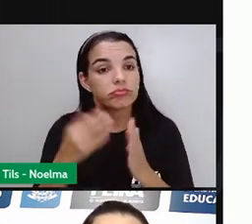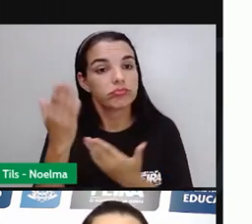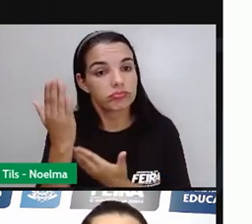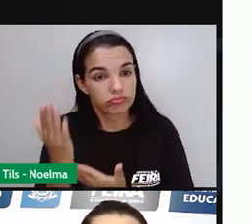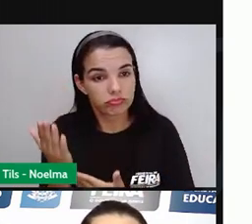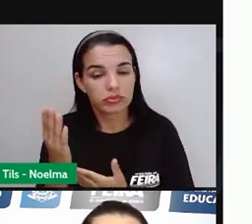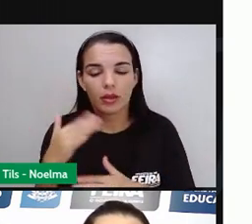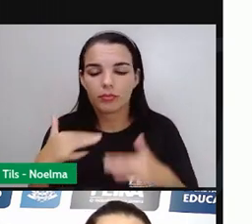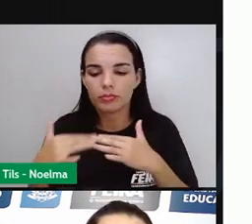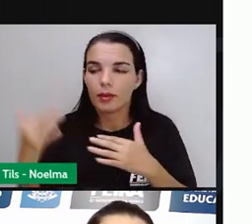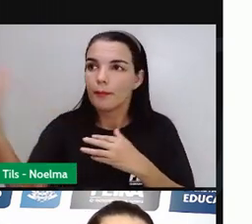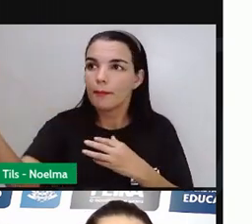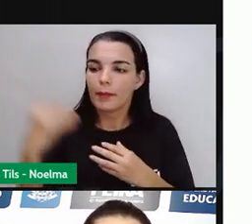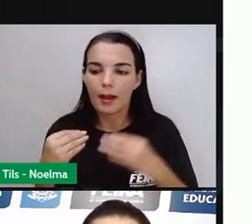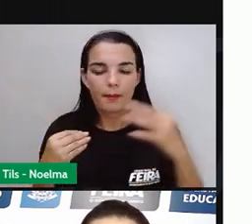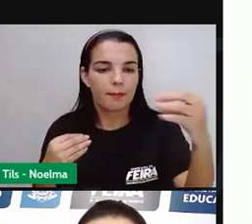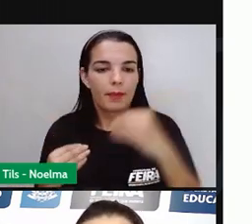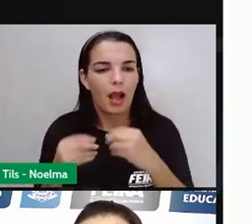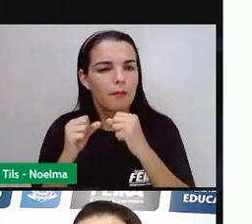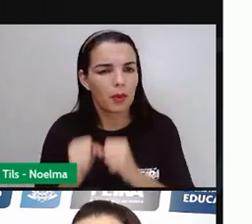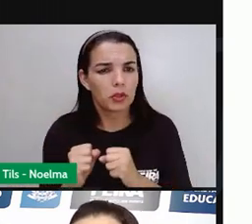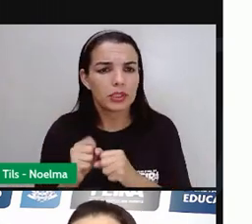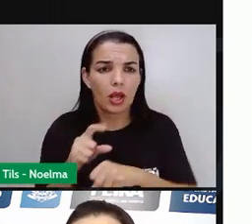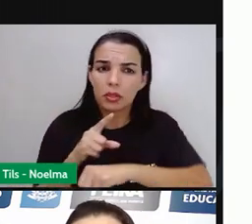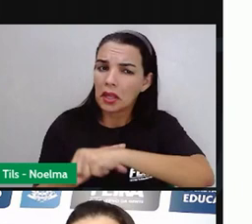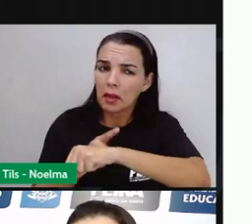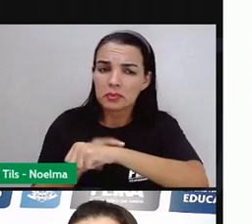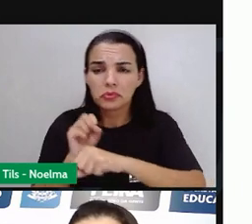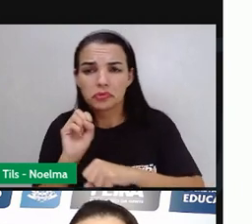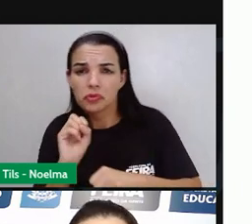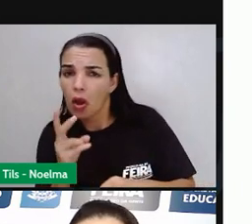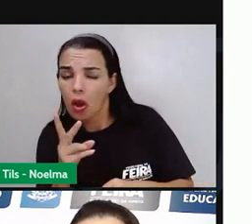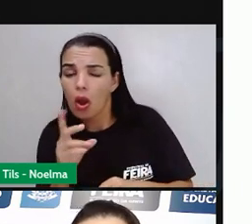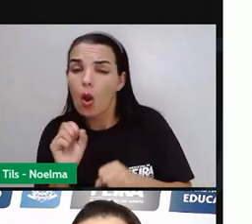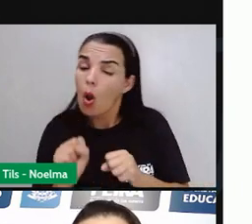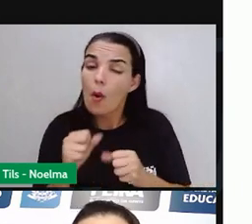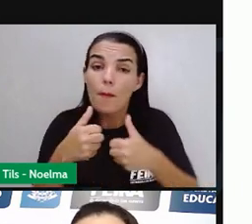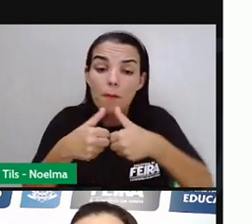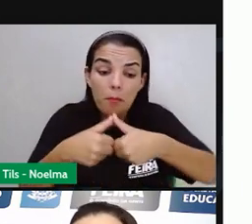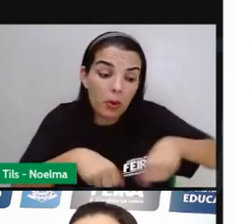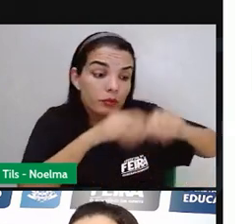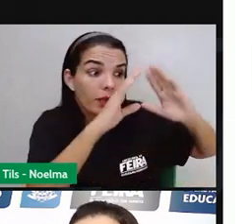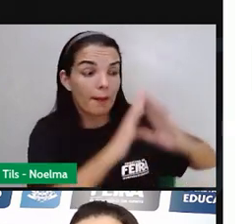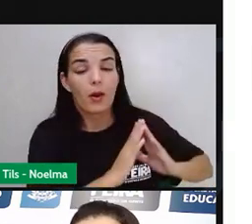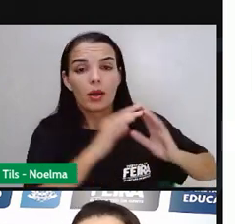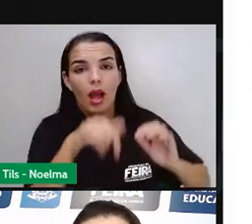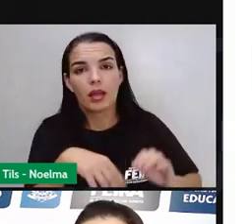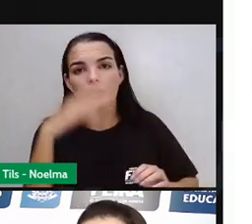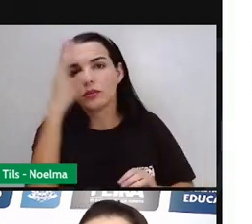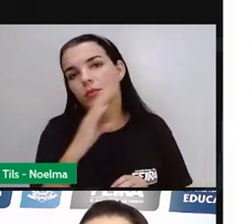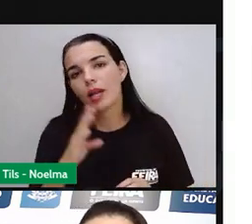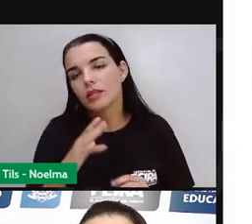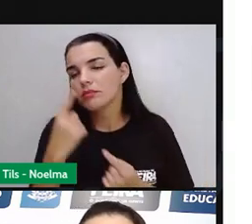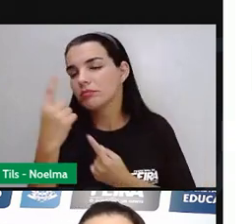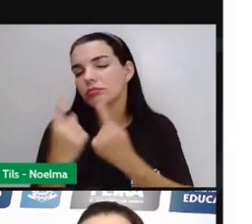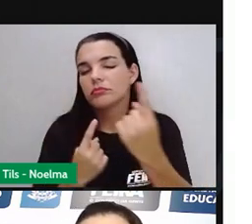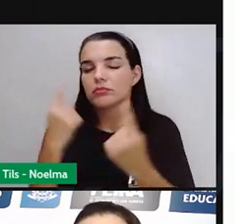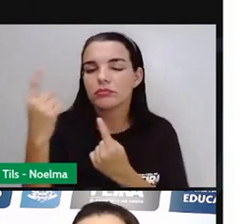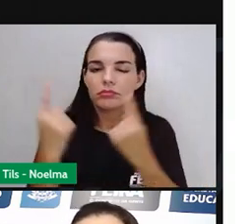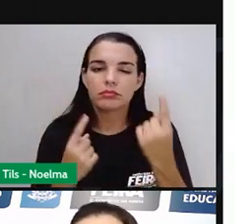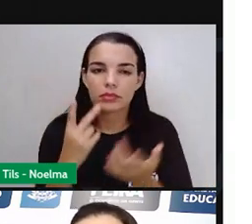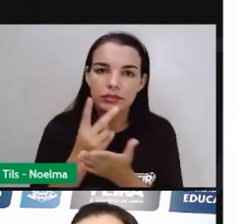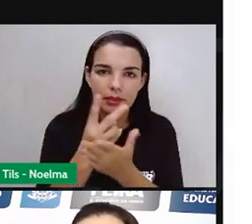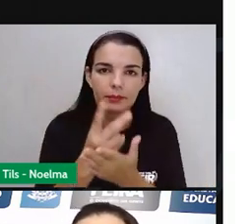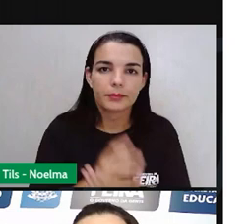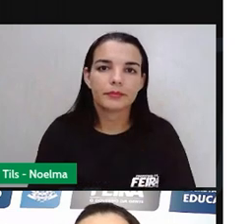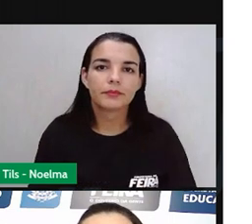que pode acontecer de forma temporária ou permanente. Pode ser por uma temporada ou eles podem ficar para sempre, né? Vamos